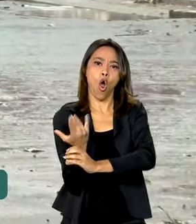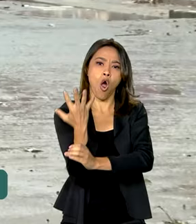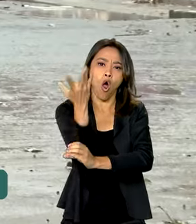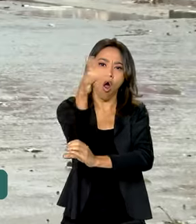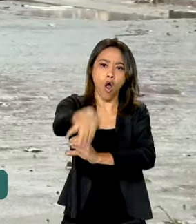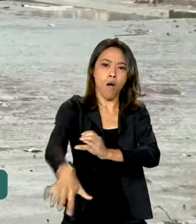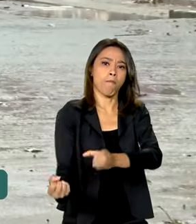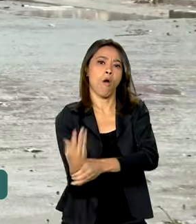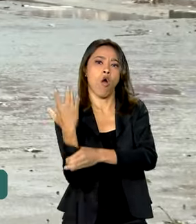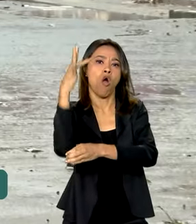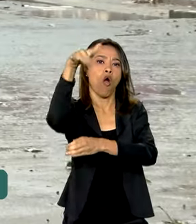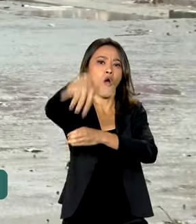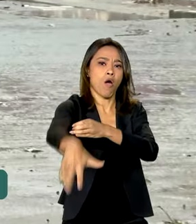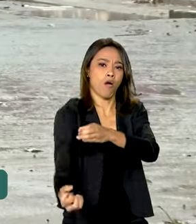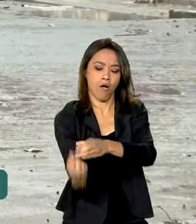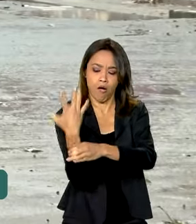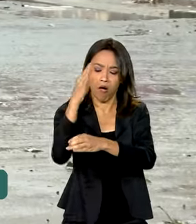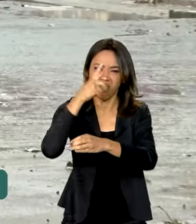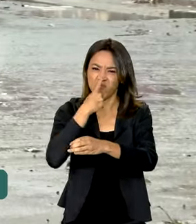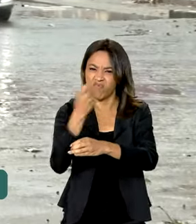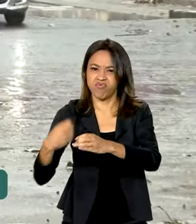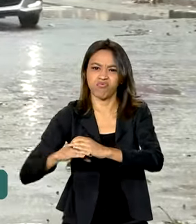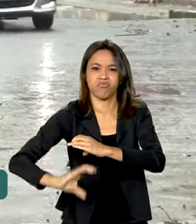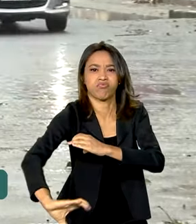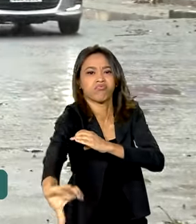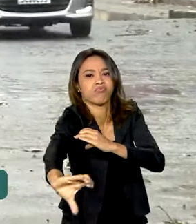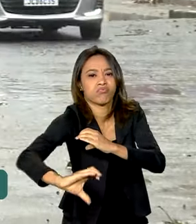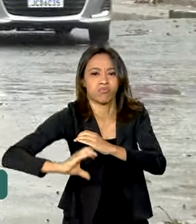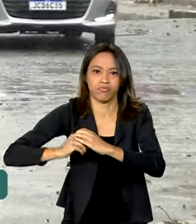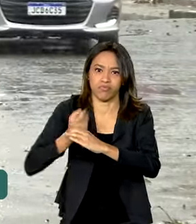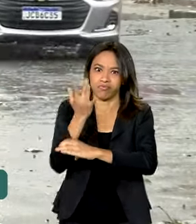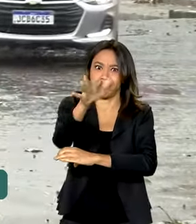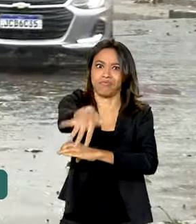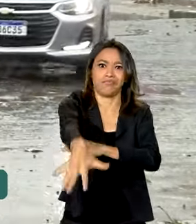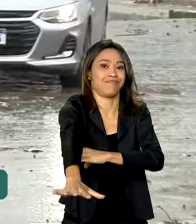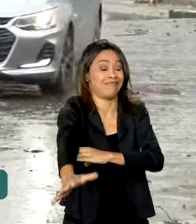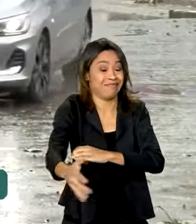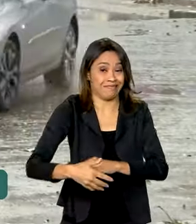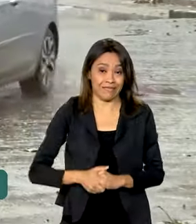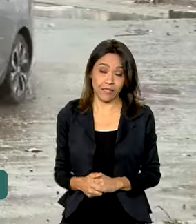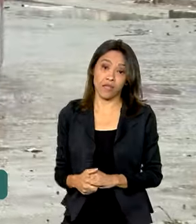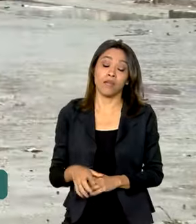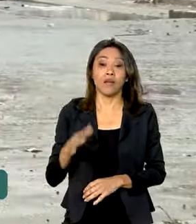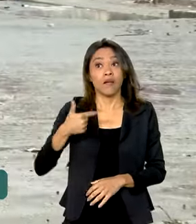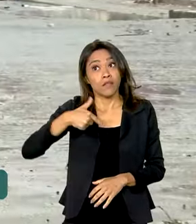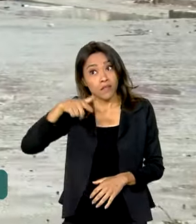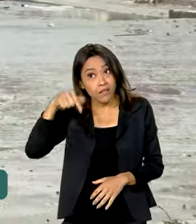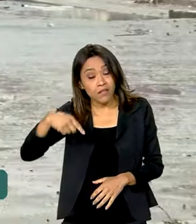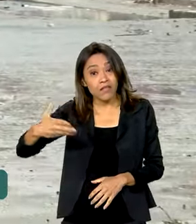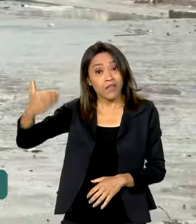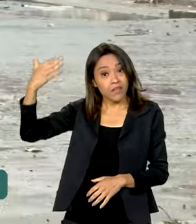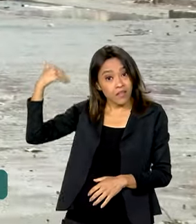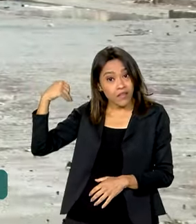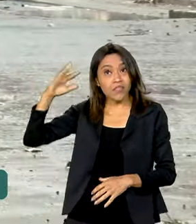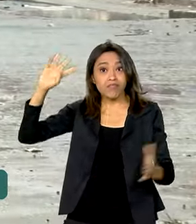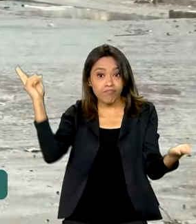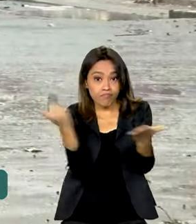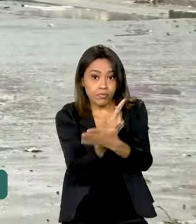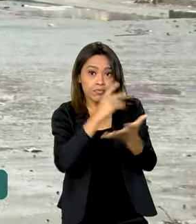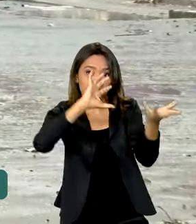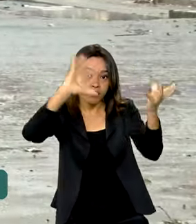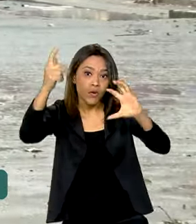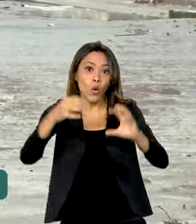bueiros ontem como chafarizes. Desde o início dessa tragédia climática aqui no estado, mais de 82